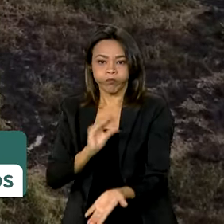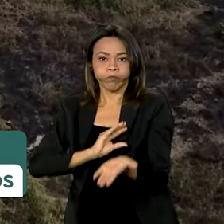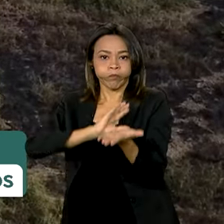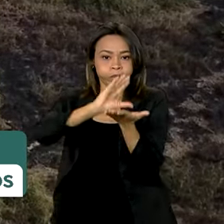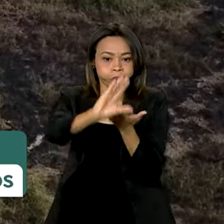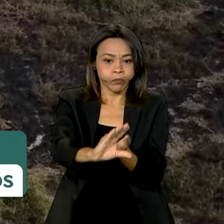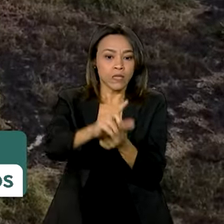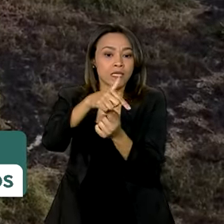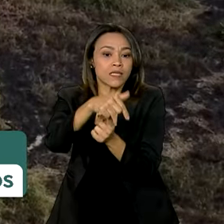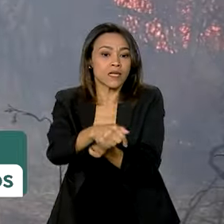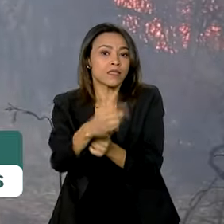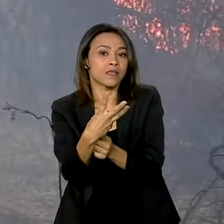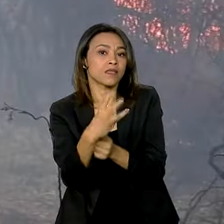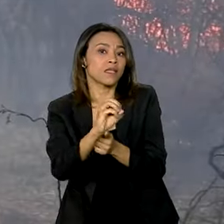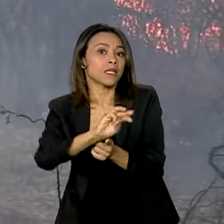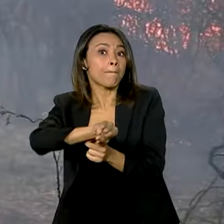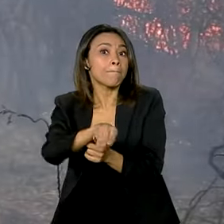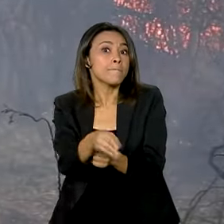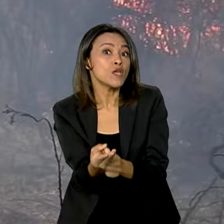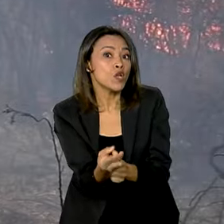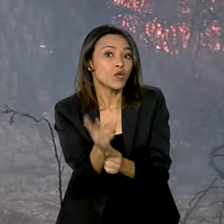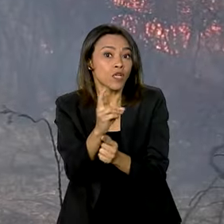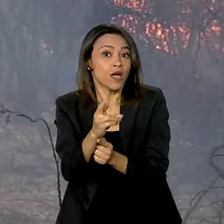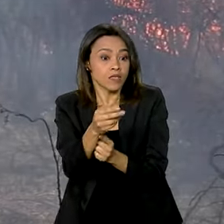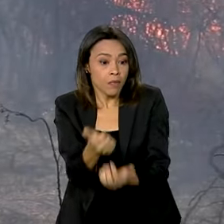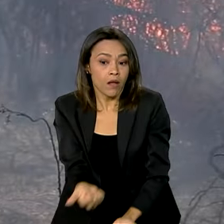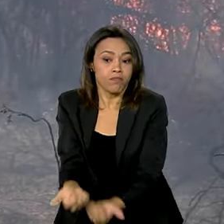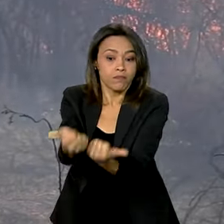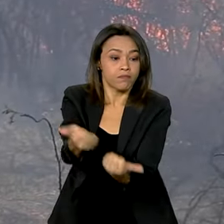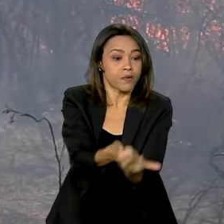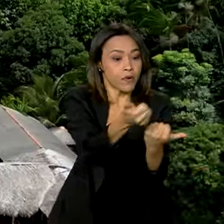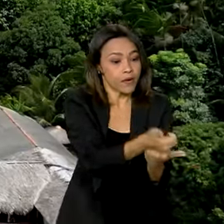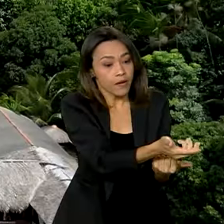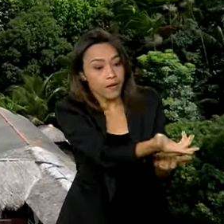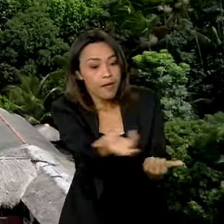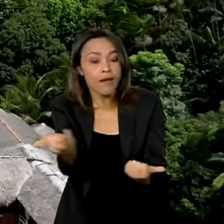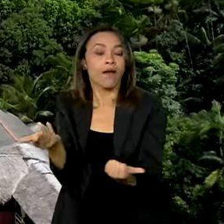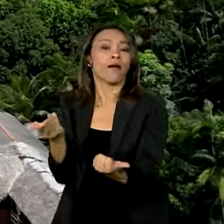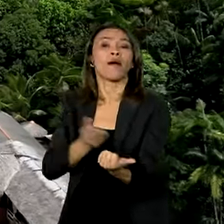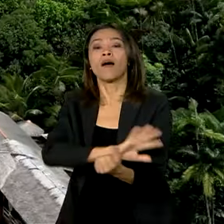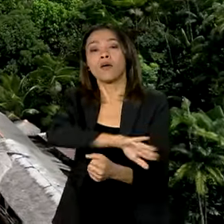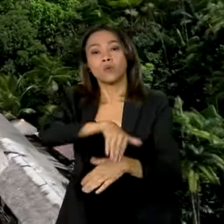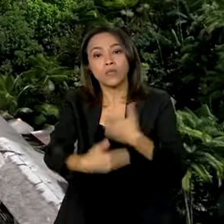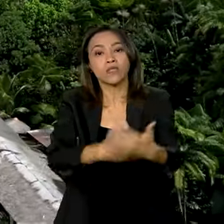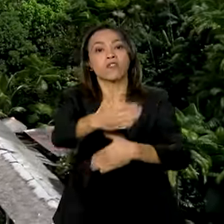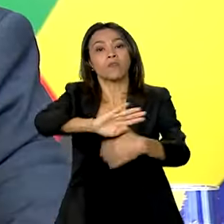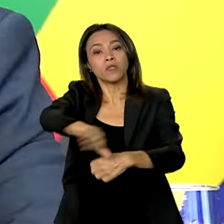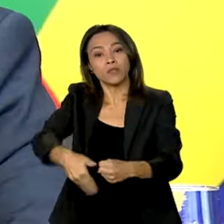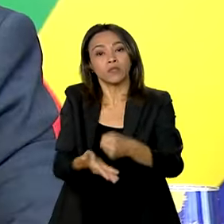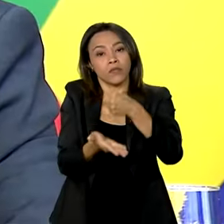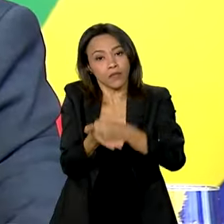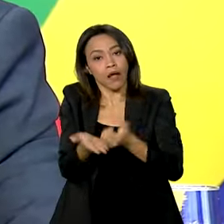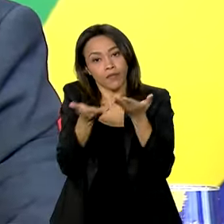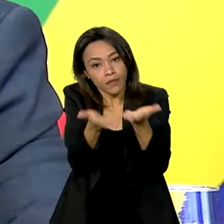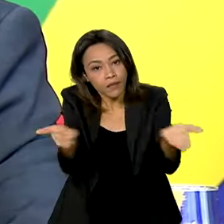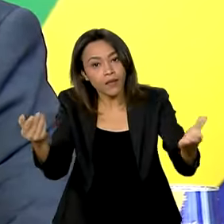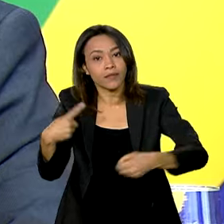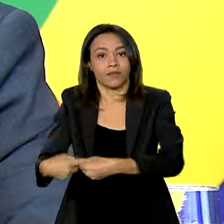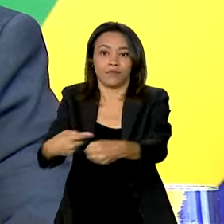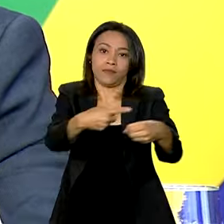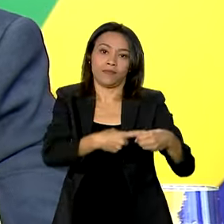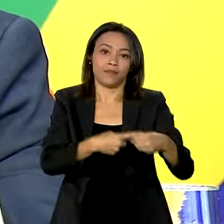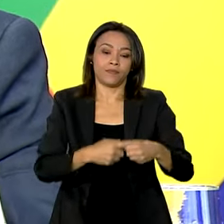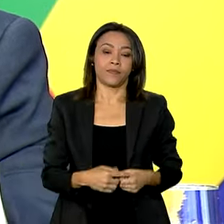730 milhões de reais para promover o desenvolvimento sustentável dessas cidades. O foco desse programa